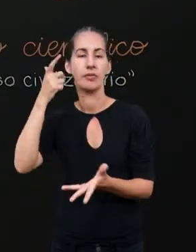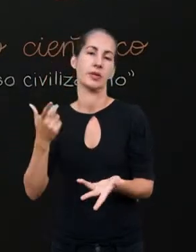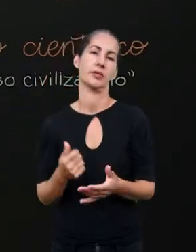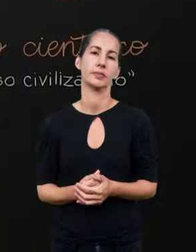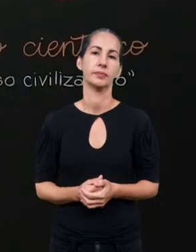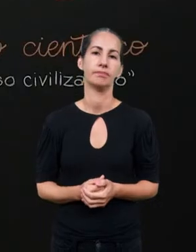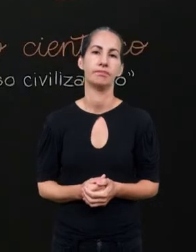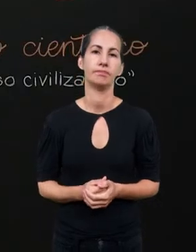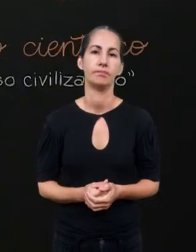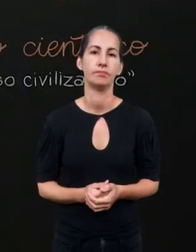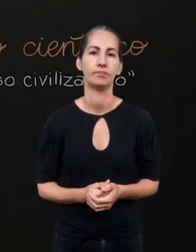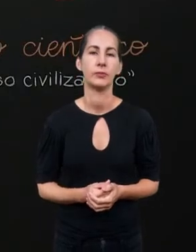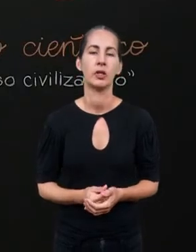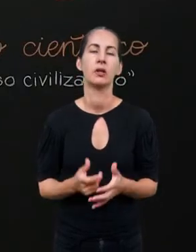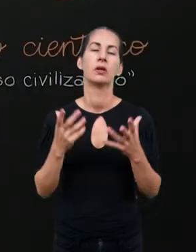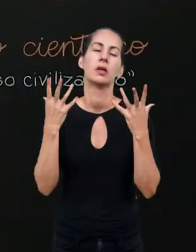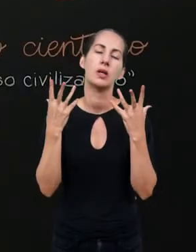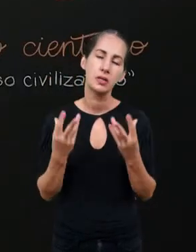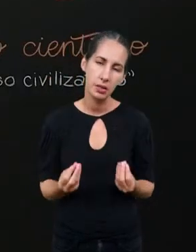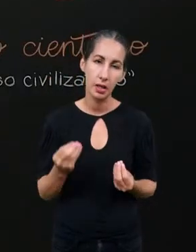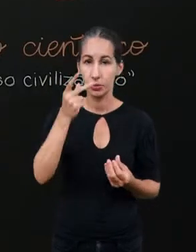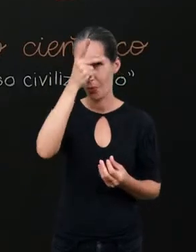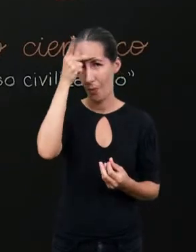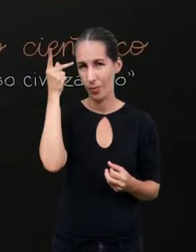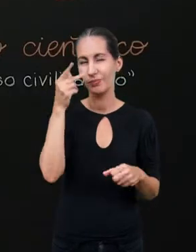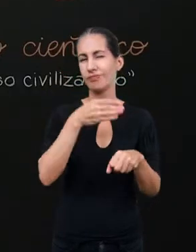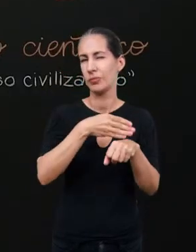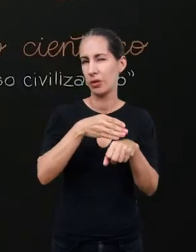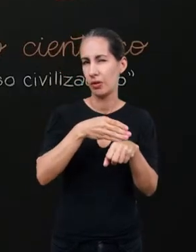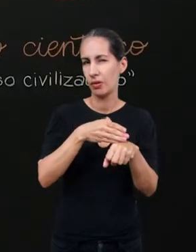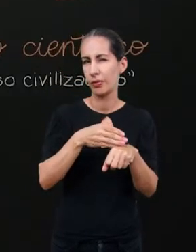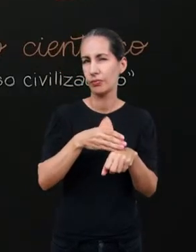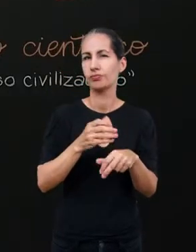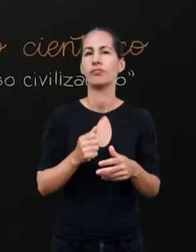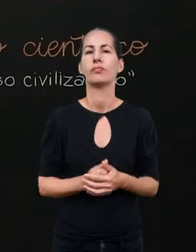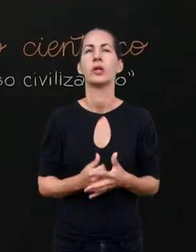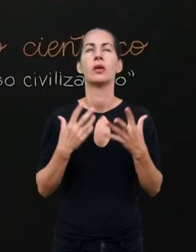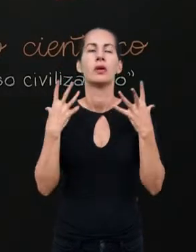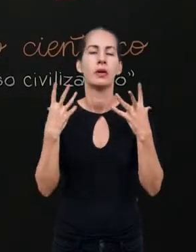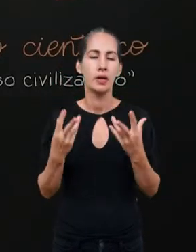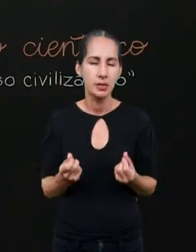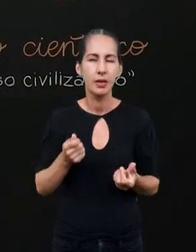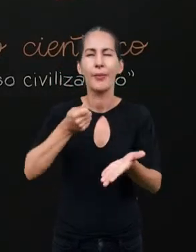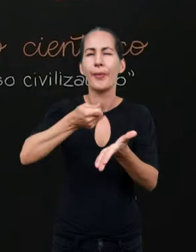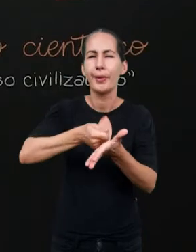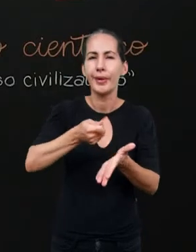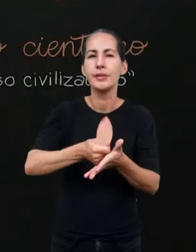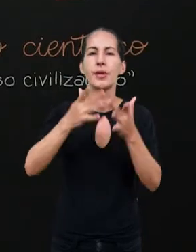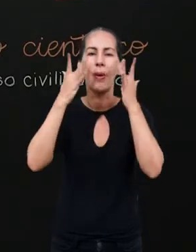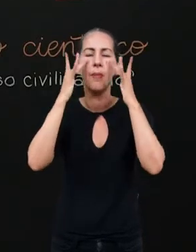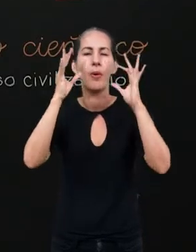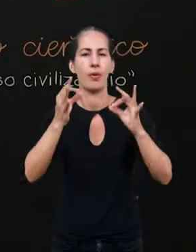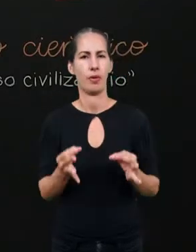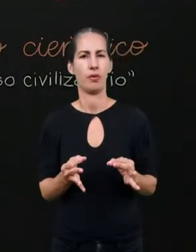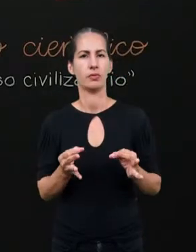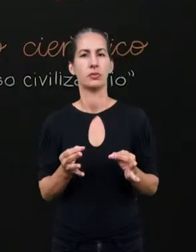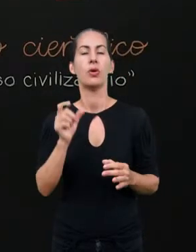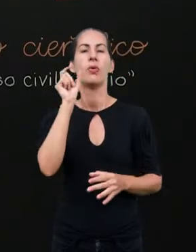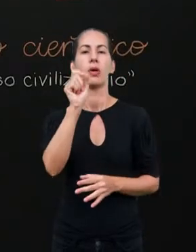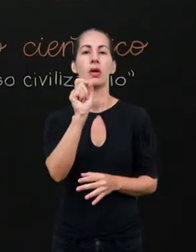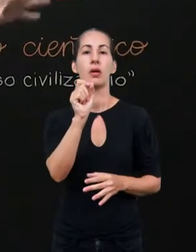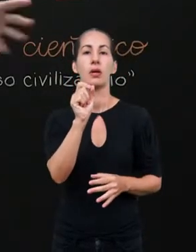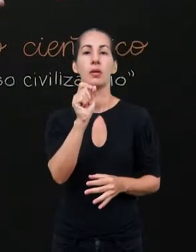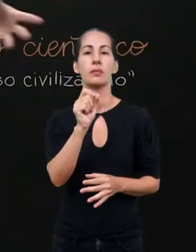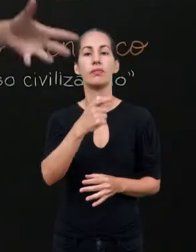Seria um fardo do homem branco. O homem branco teria um fardo, uma obrigação moral nas suas costas, que seria